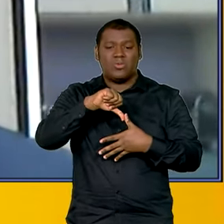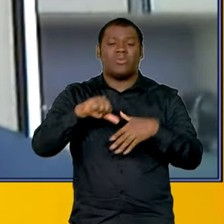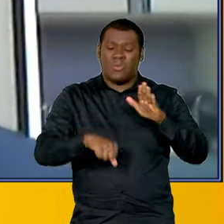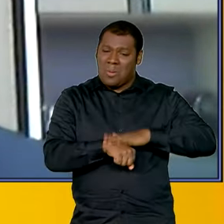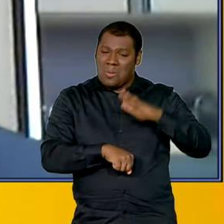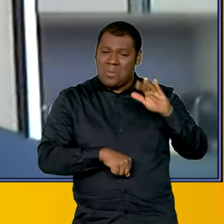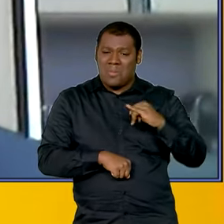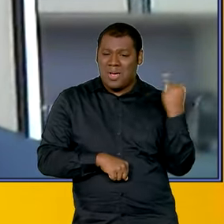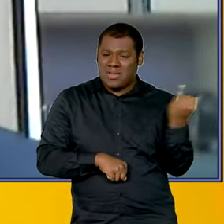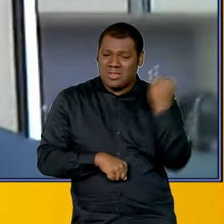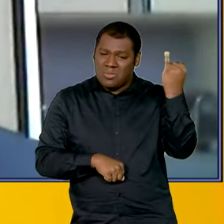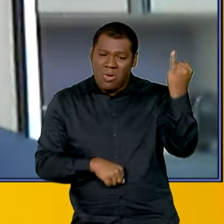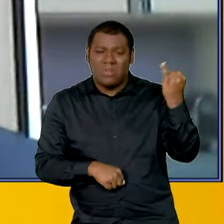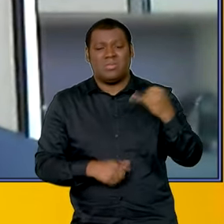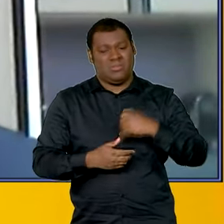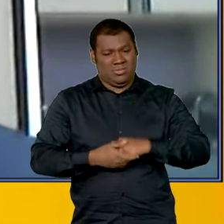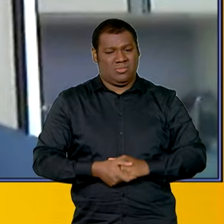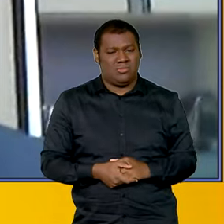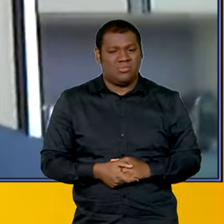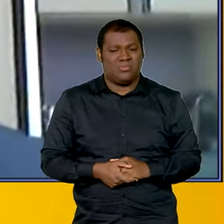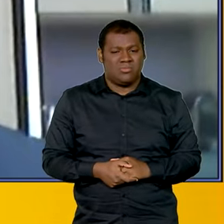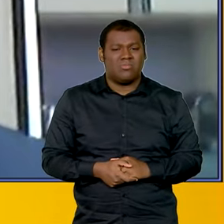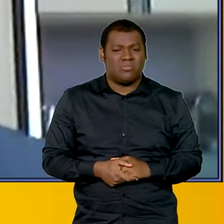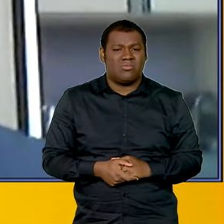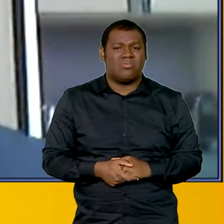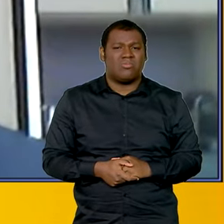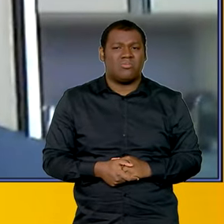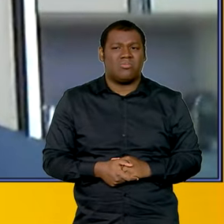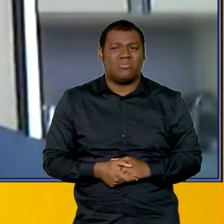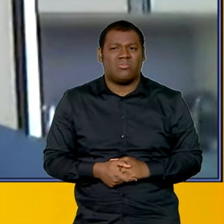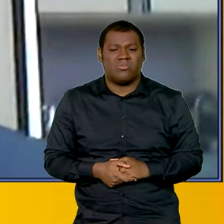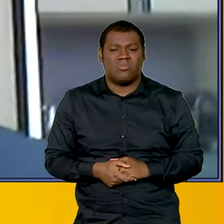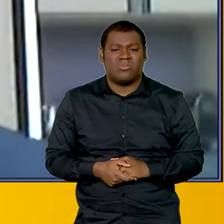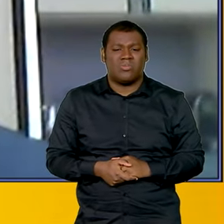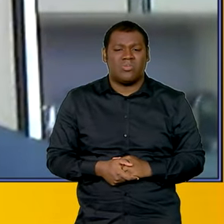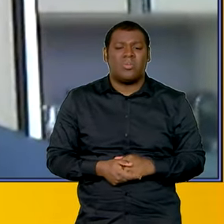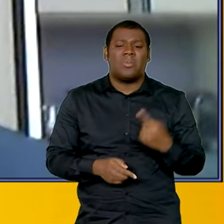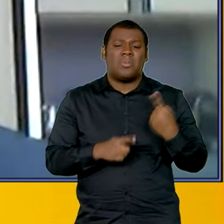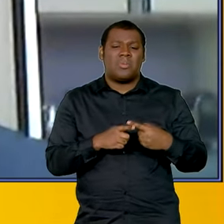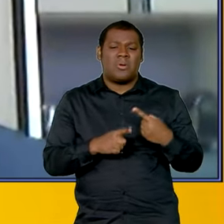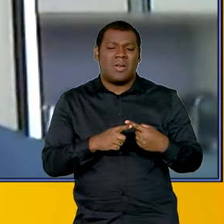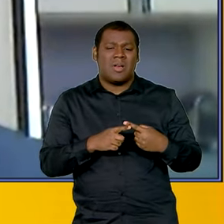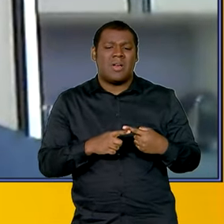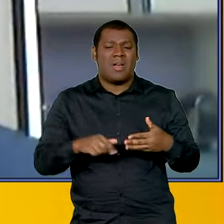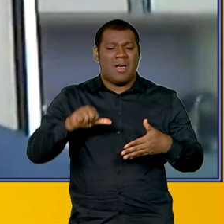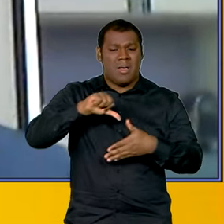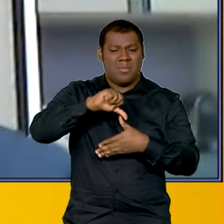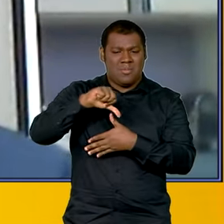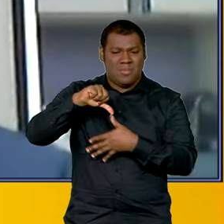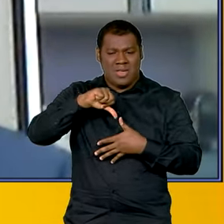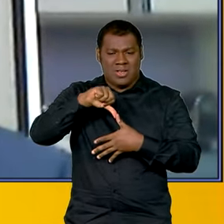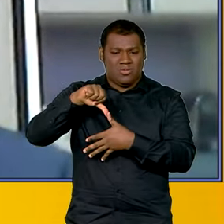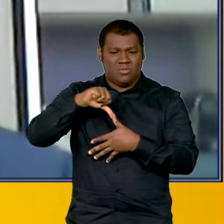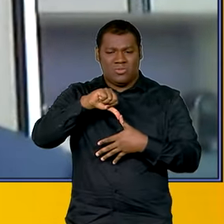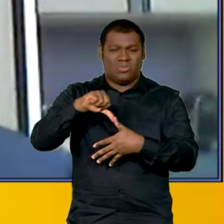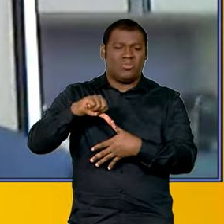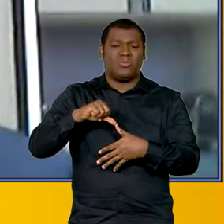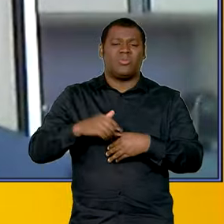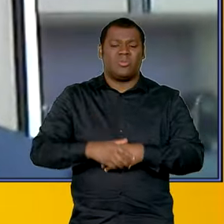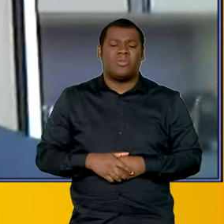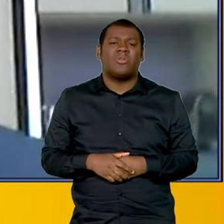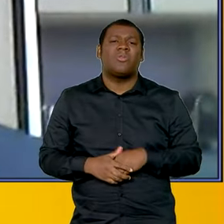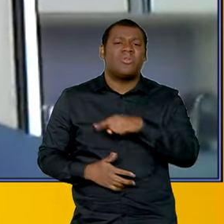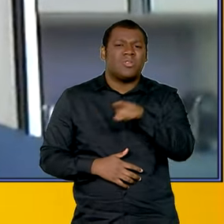importante do que em qualquer outro campo, porque foi uma área que, como todos nós sabemos,